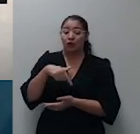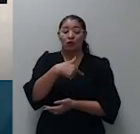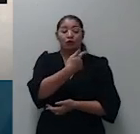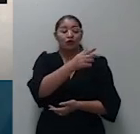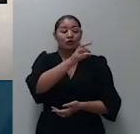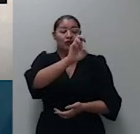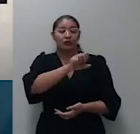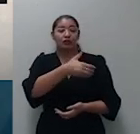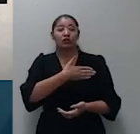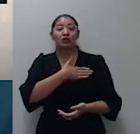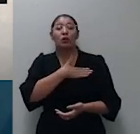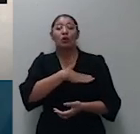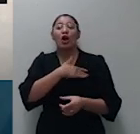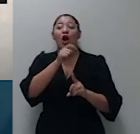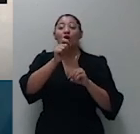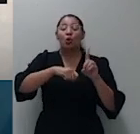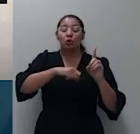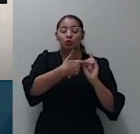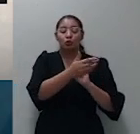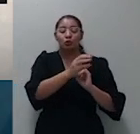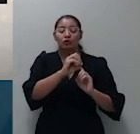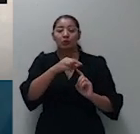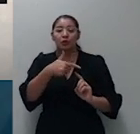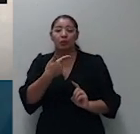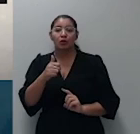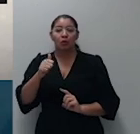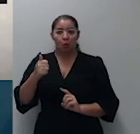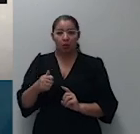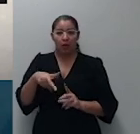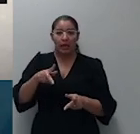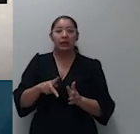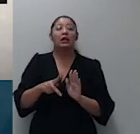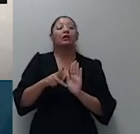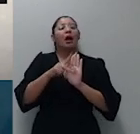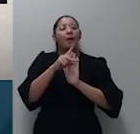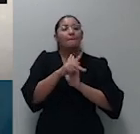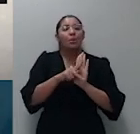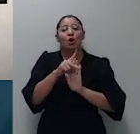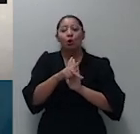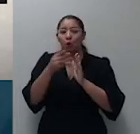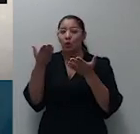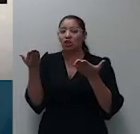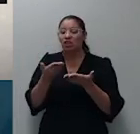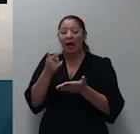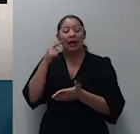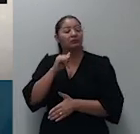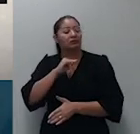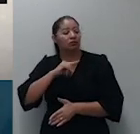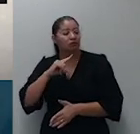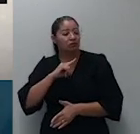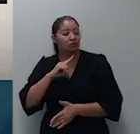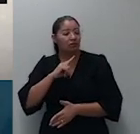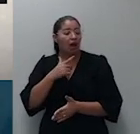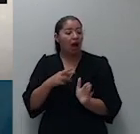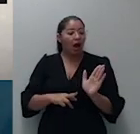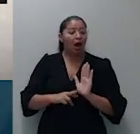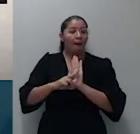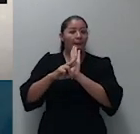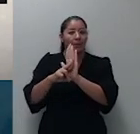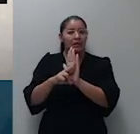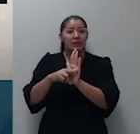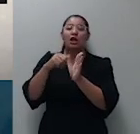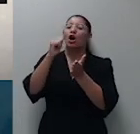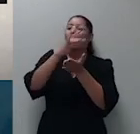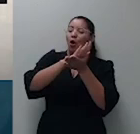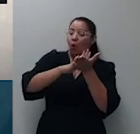data em que a procuradora constituída pela ecipiente já havia inclusive apresentado o plano de partilha amigável